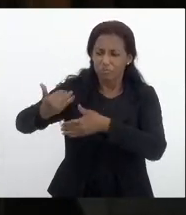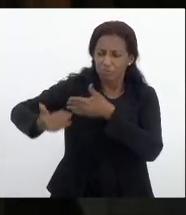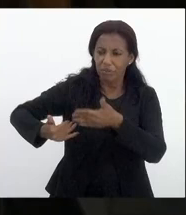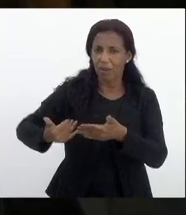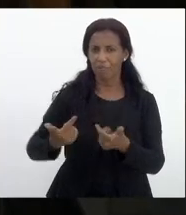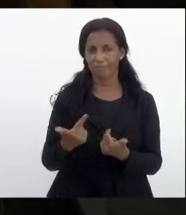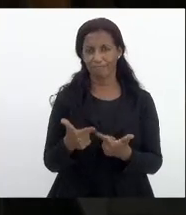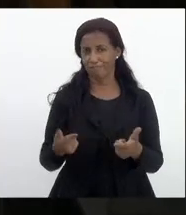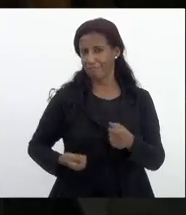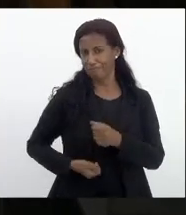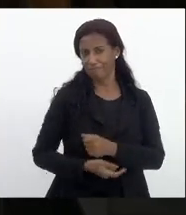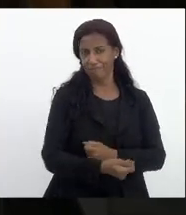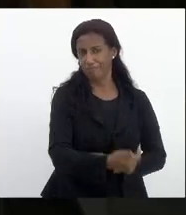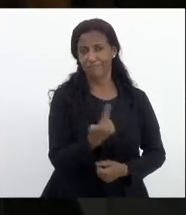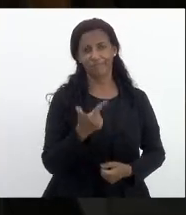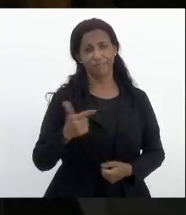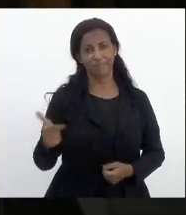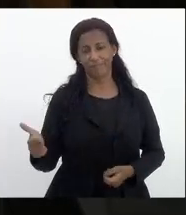bom